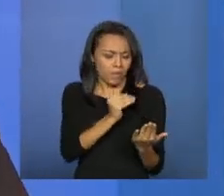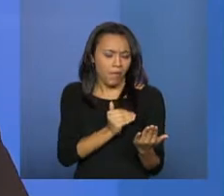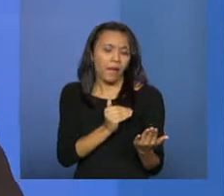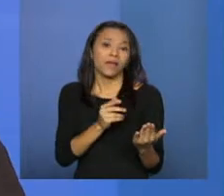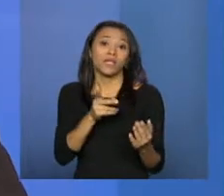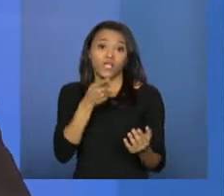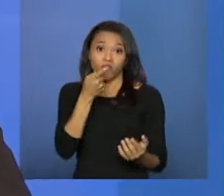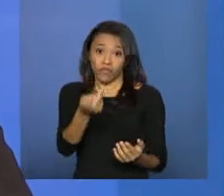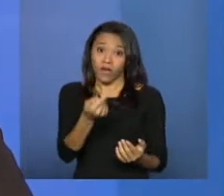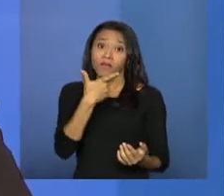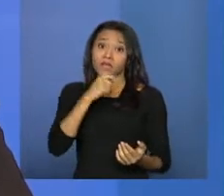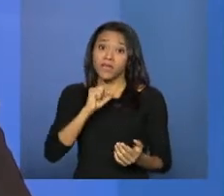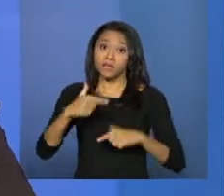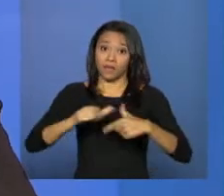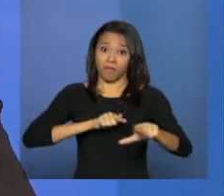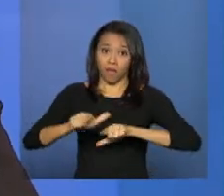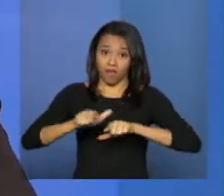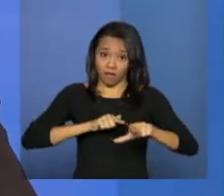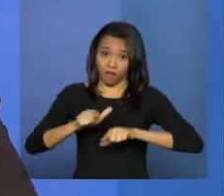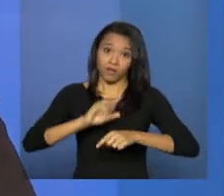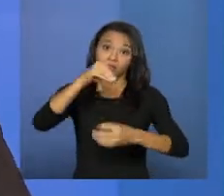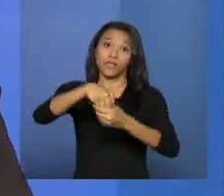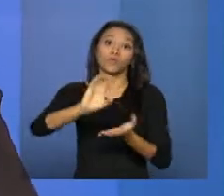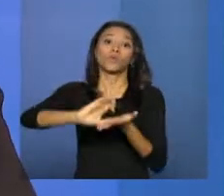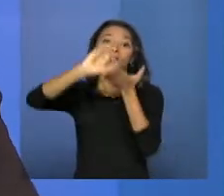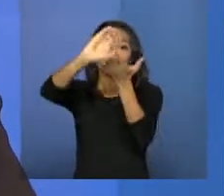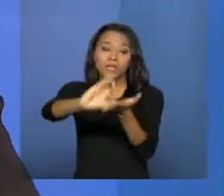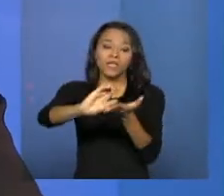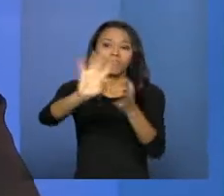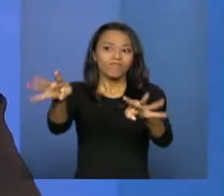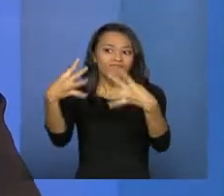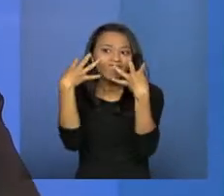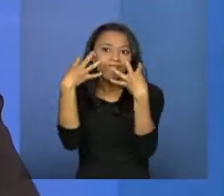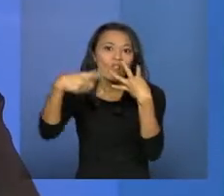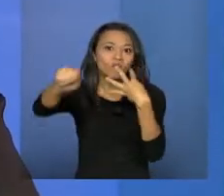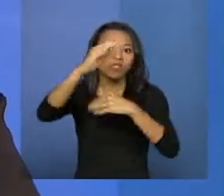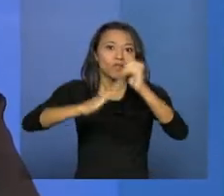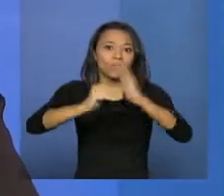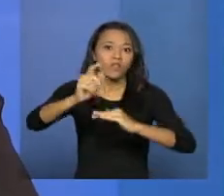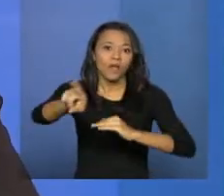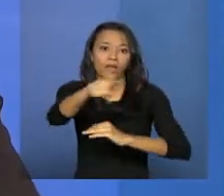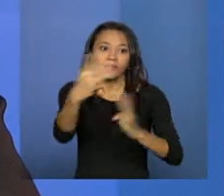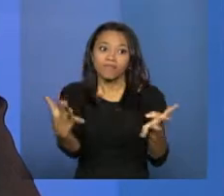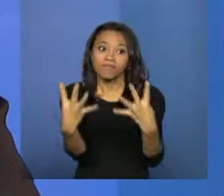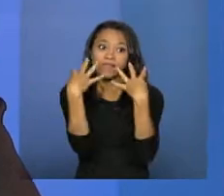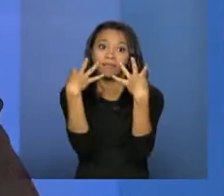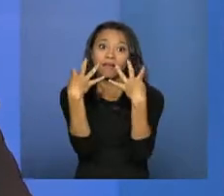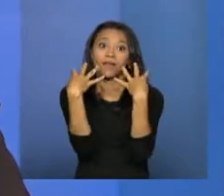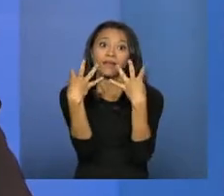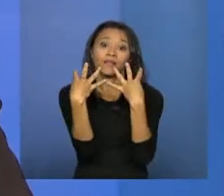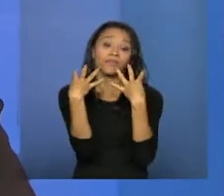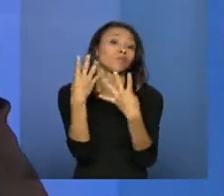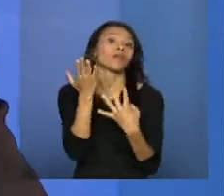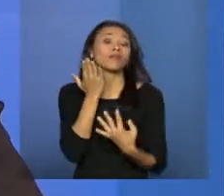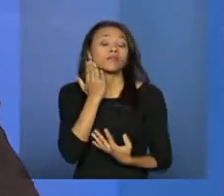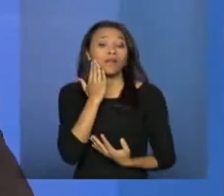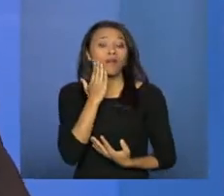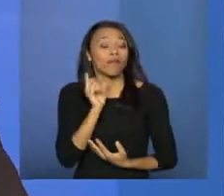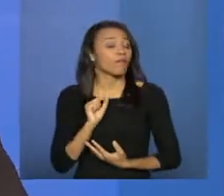acompanham nessa teleconferência, essa resolução é importante, o Conselho tem que estar muito atento para acompanhar